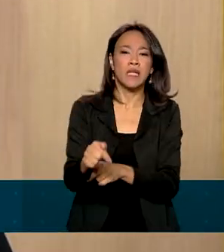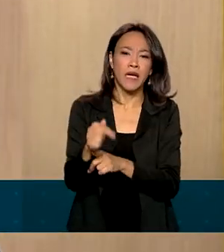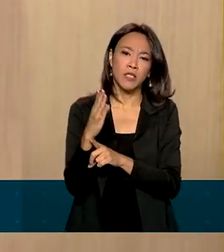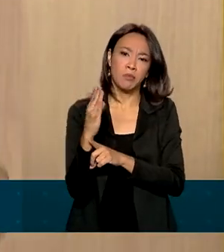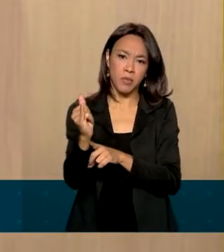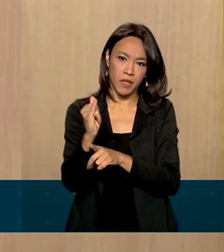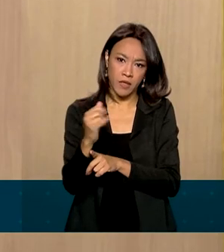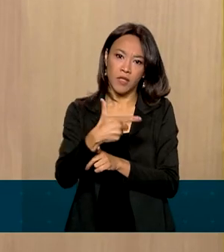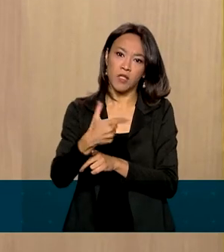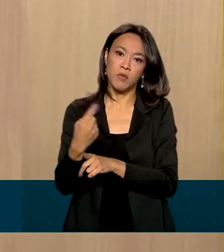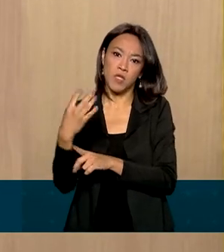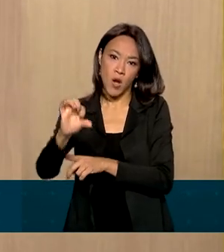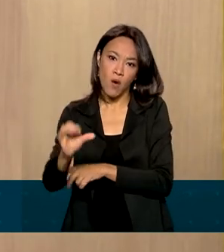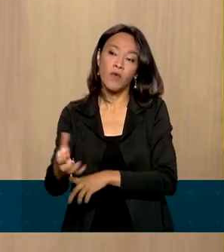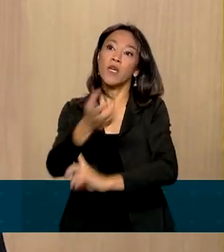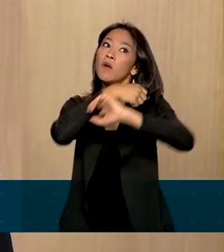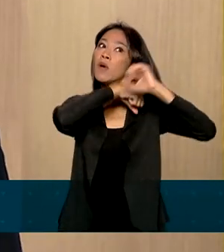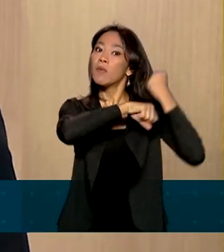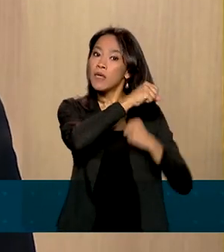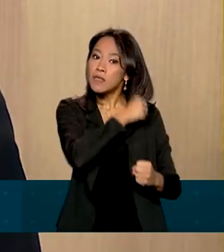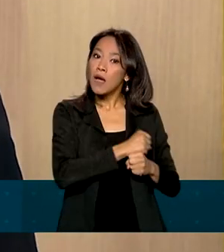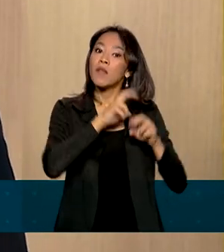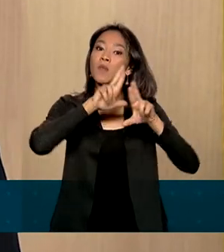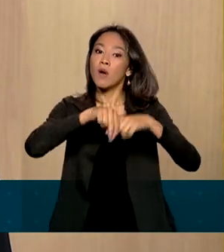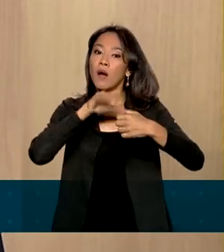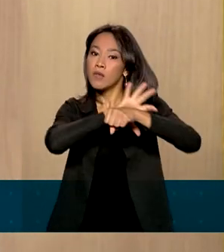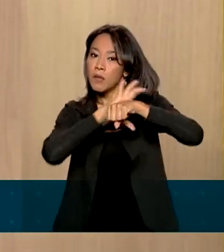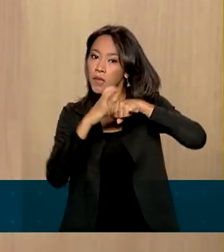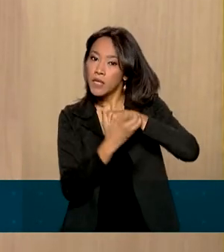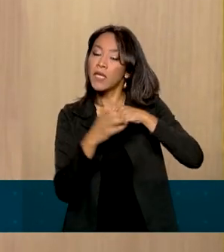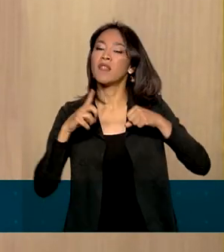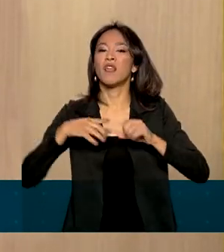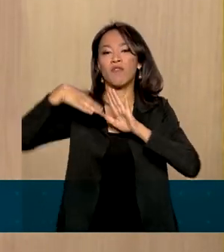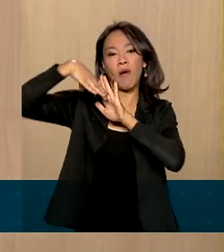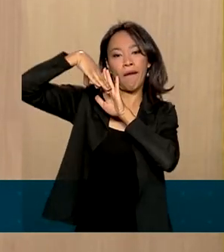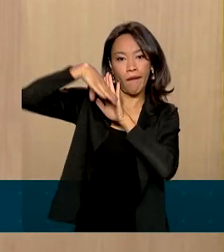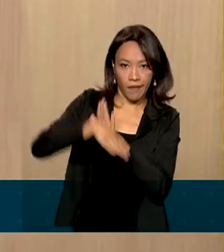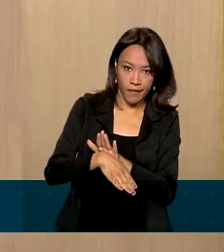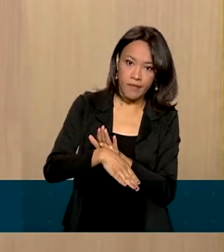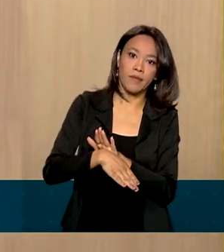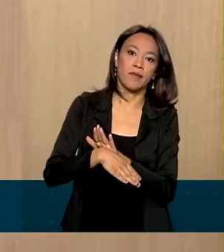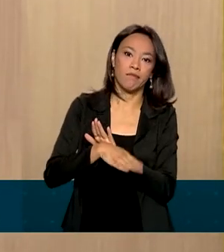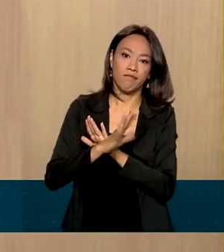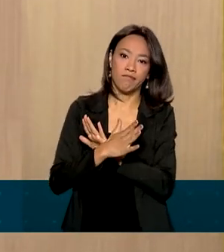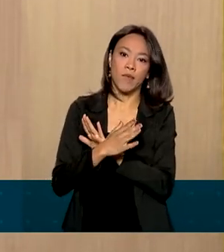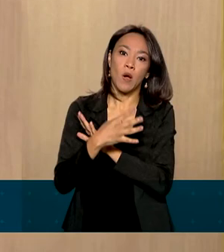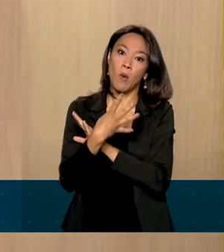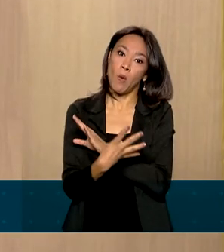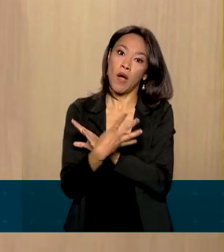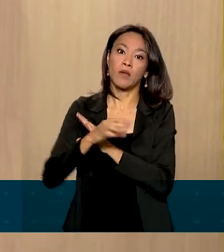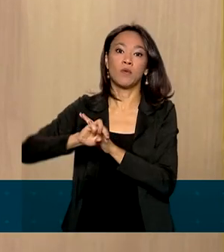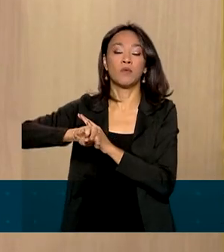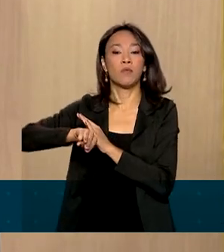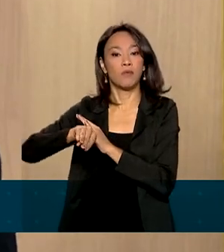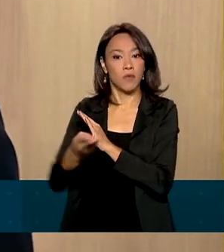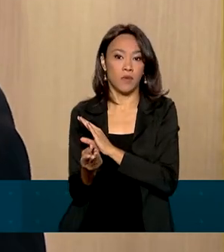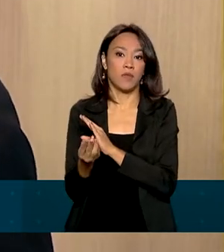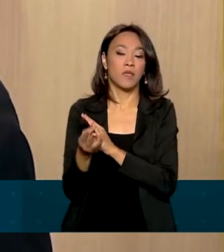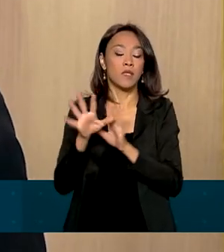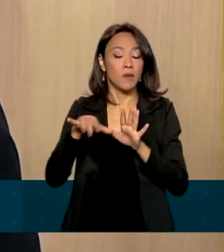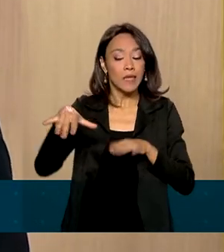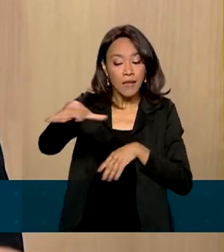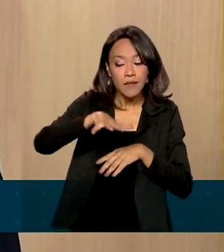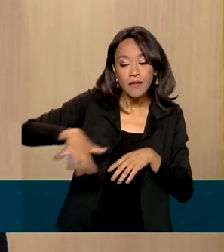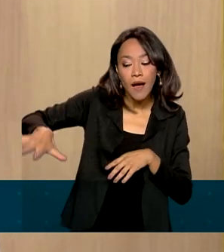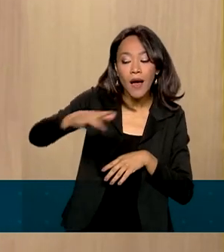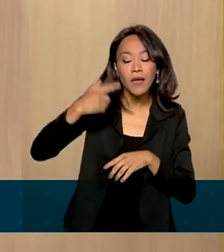2019. E, ano passado, em função da pandemia, teve uma grande queda para cerca de 4 bilhões. No entanto, o setor